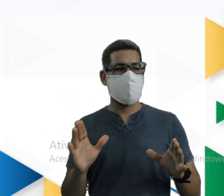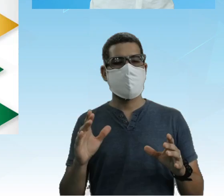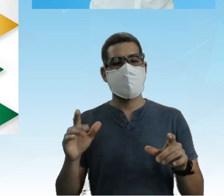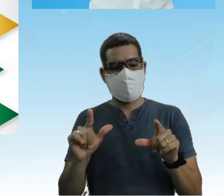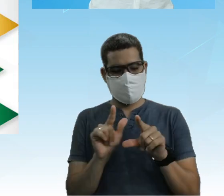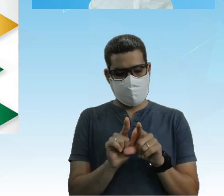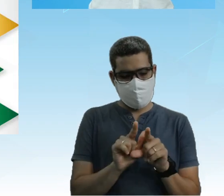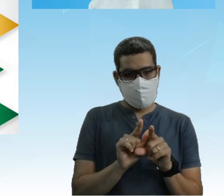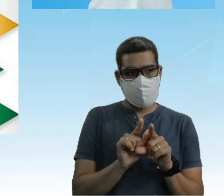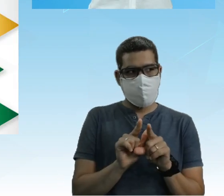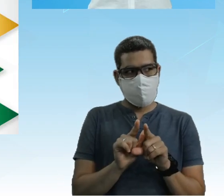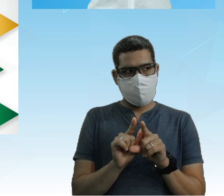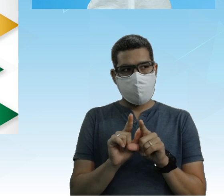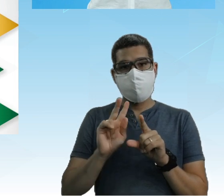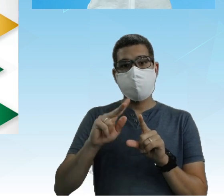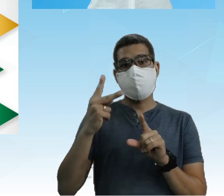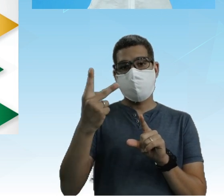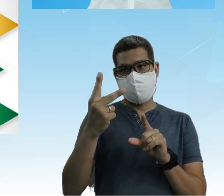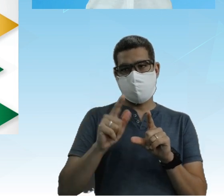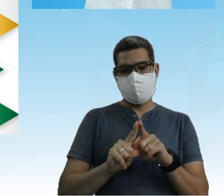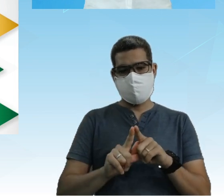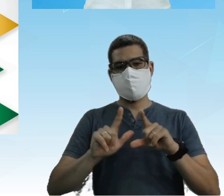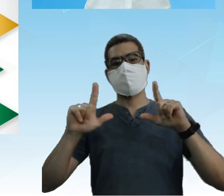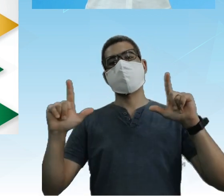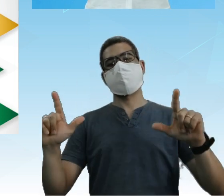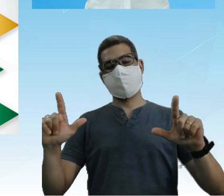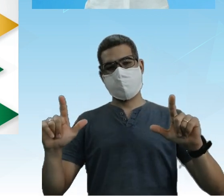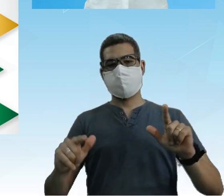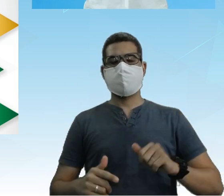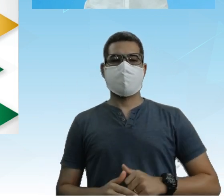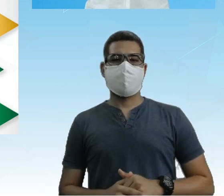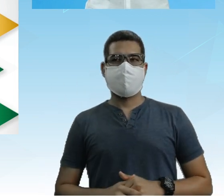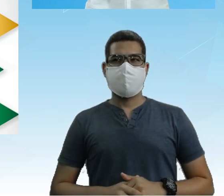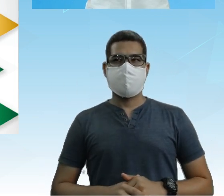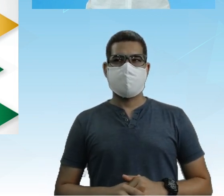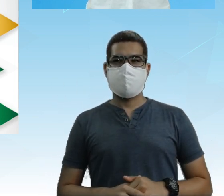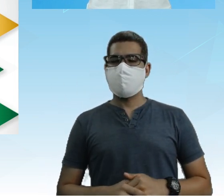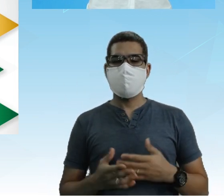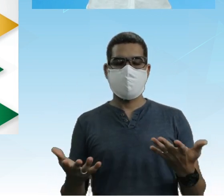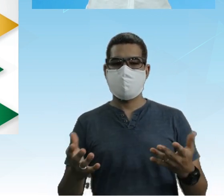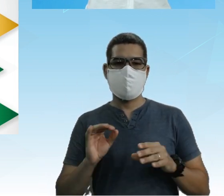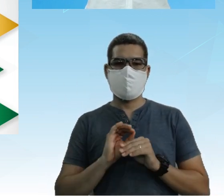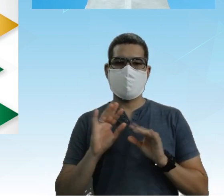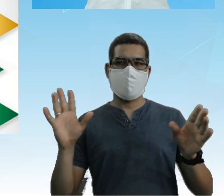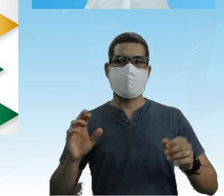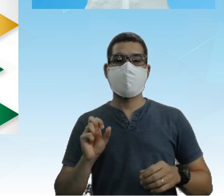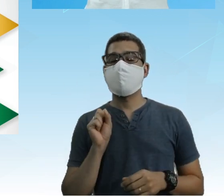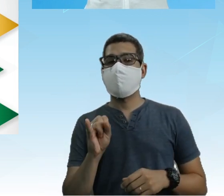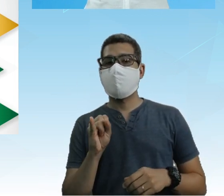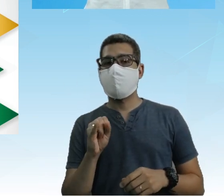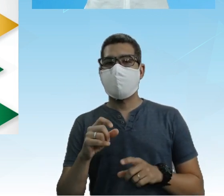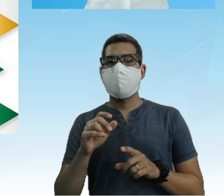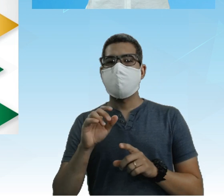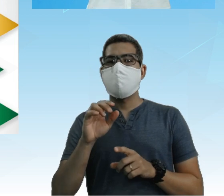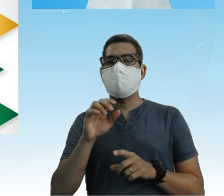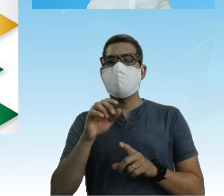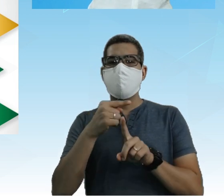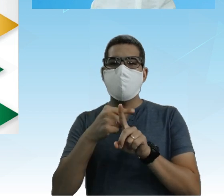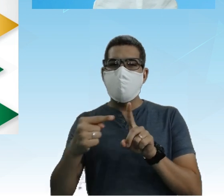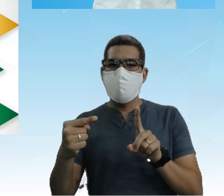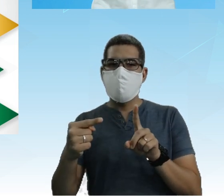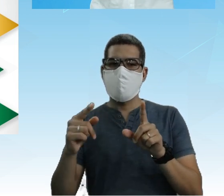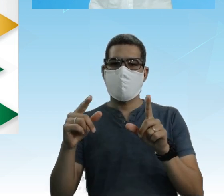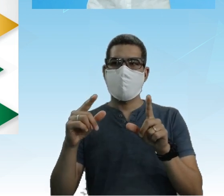pequenininho E eu duplico Ele vai ampliar Beleza Se eu multiplicasse por meio Ele ia